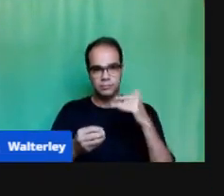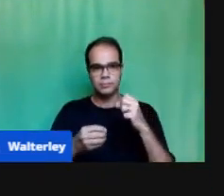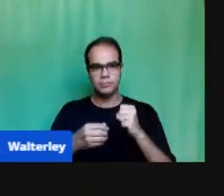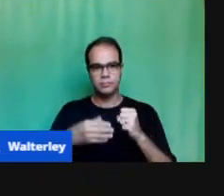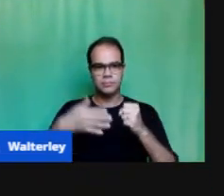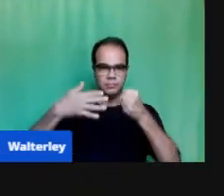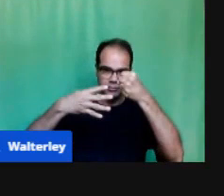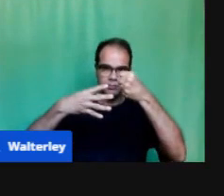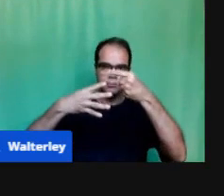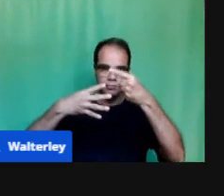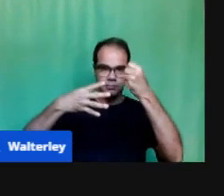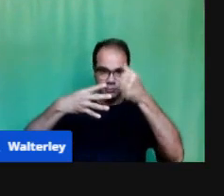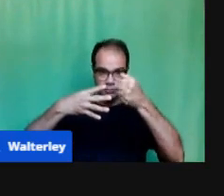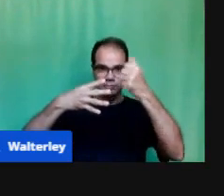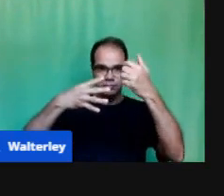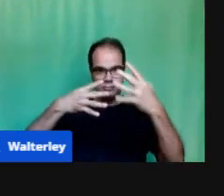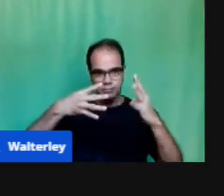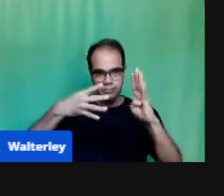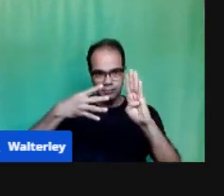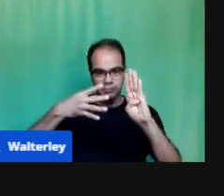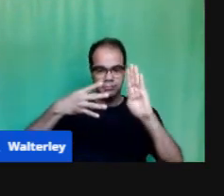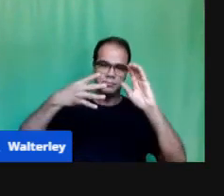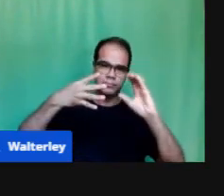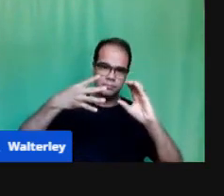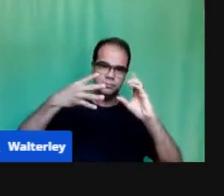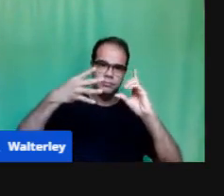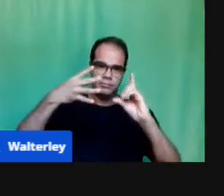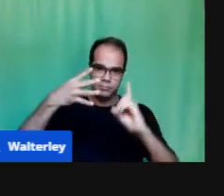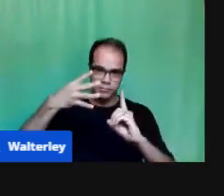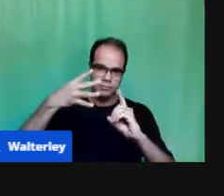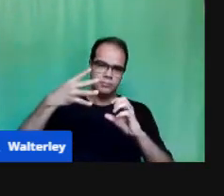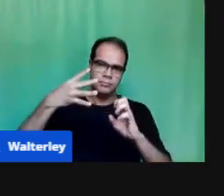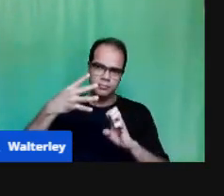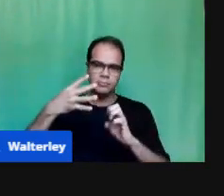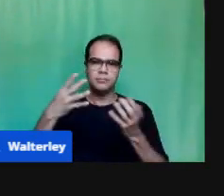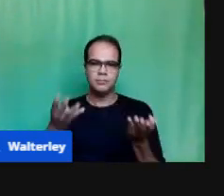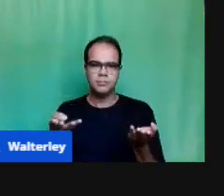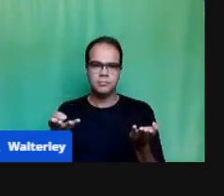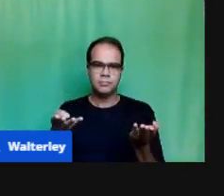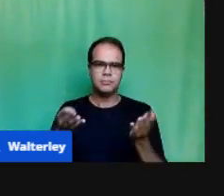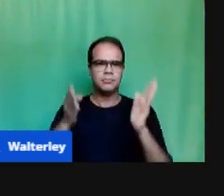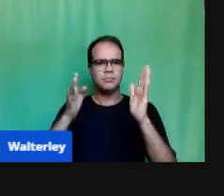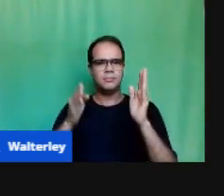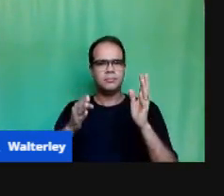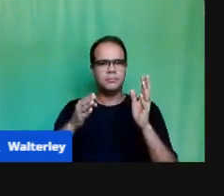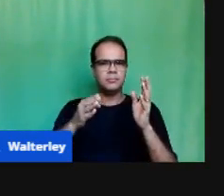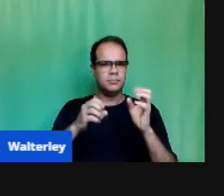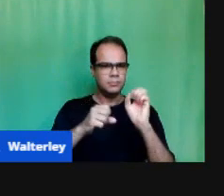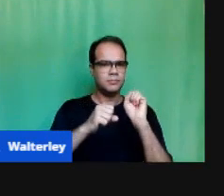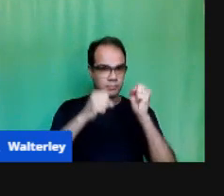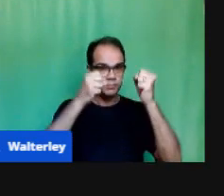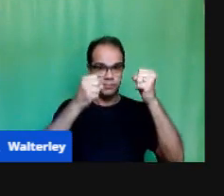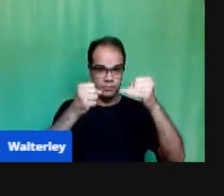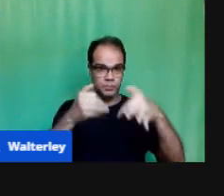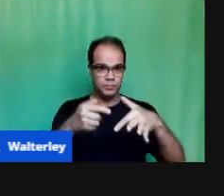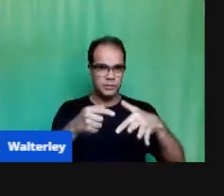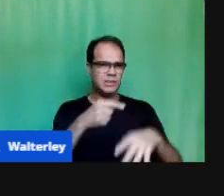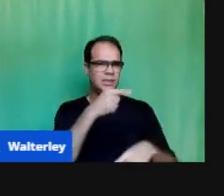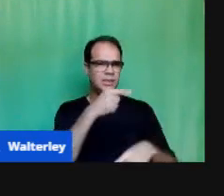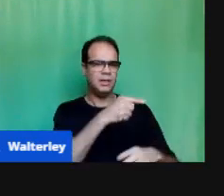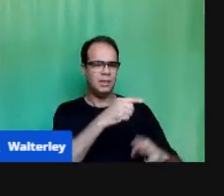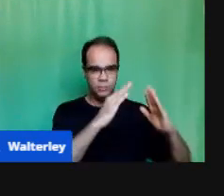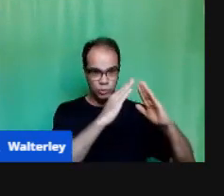preciso dizer que é um relato de experiência, não quer dizer que o que nós estamos realizando lá é o correto ou é o melhor.